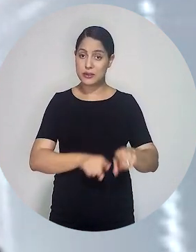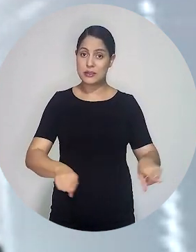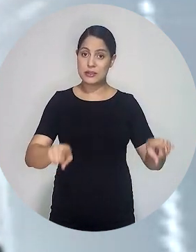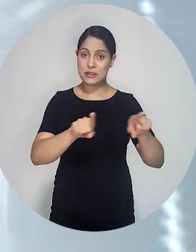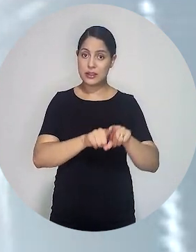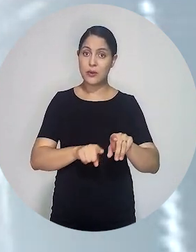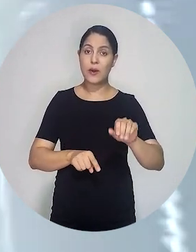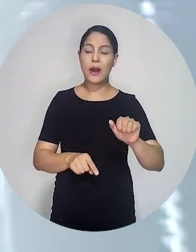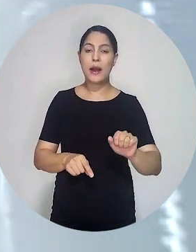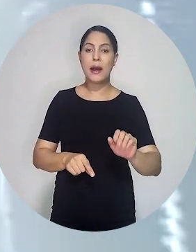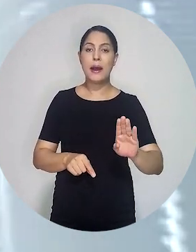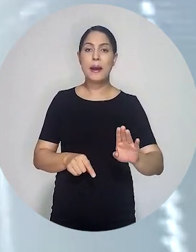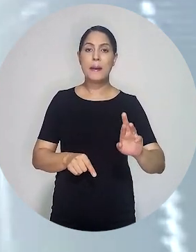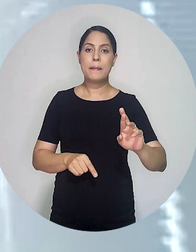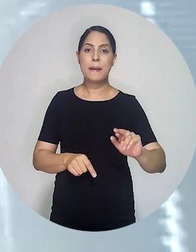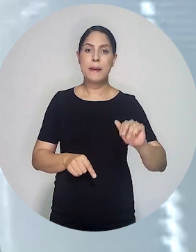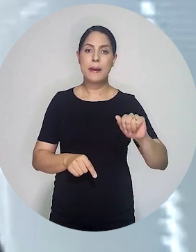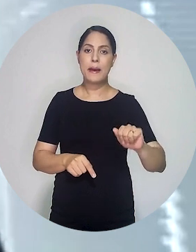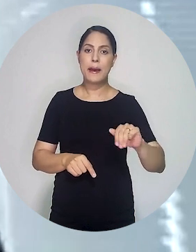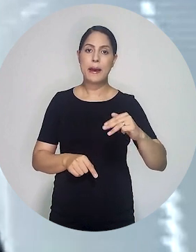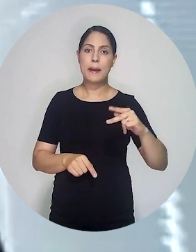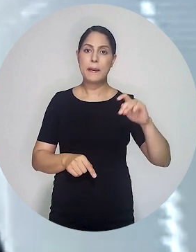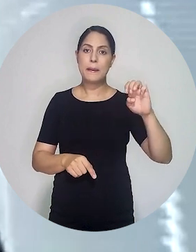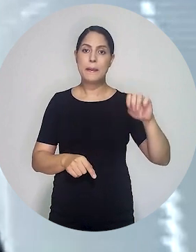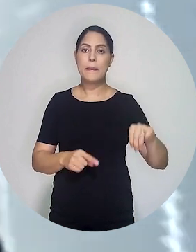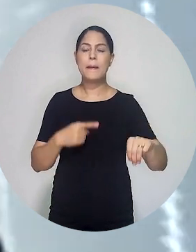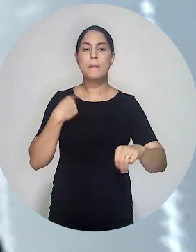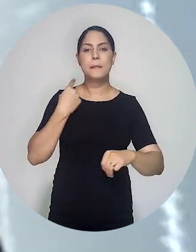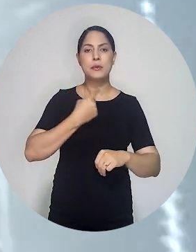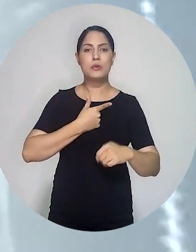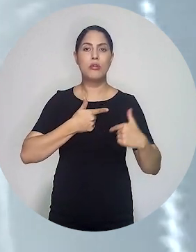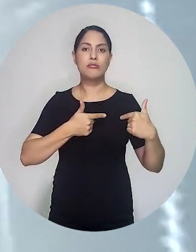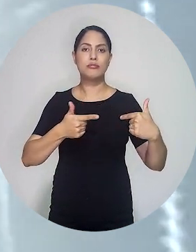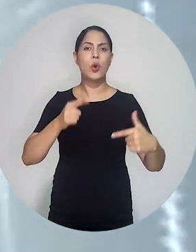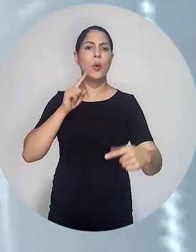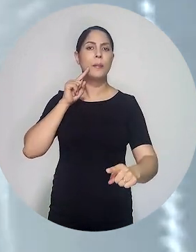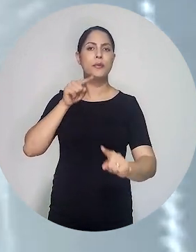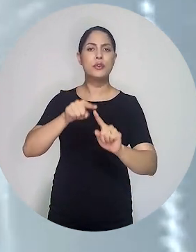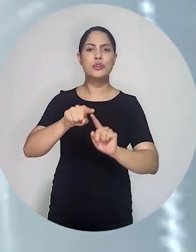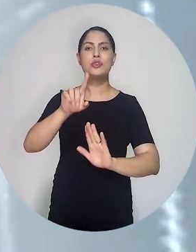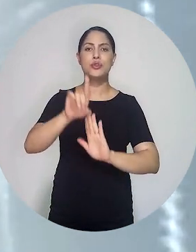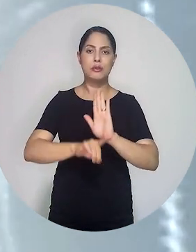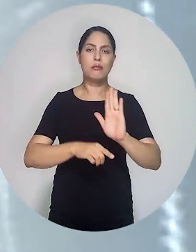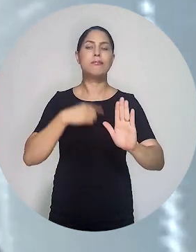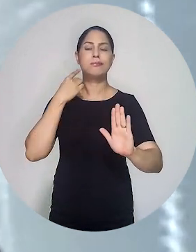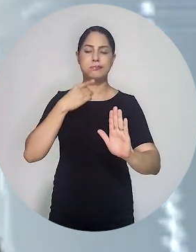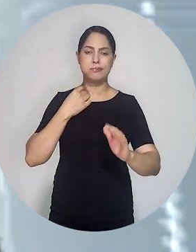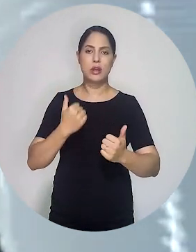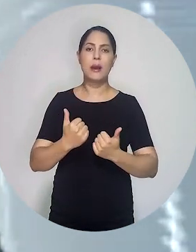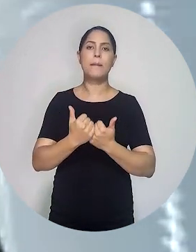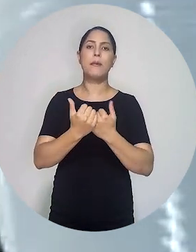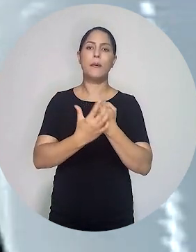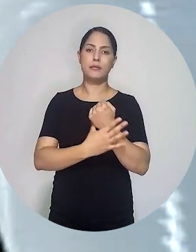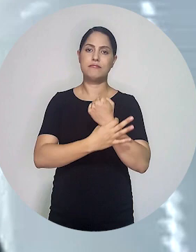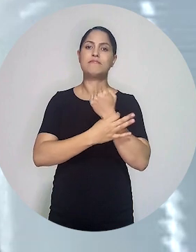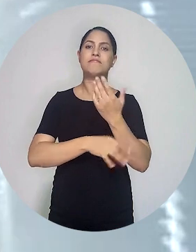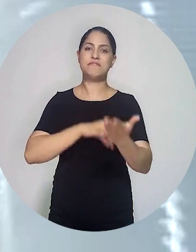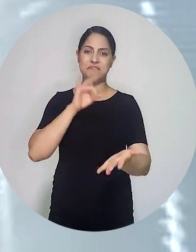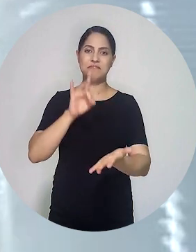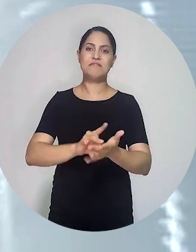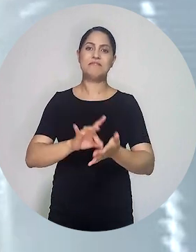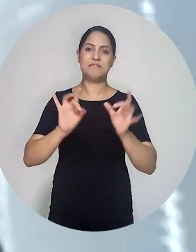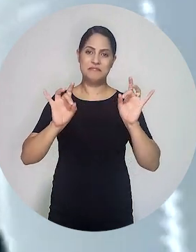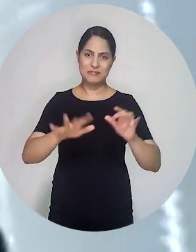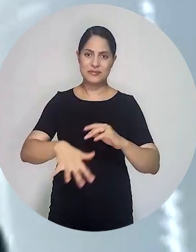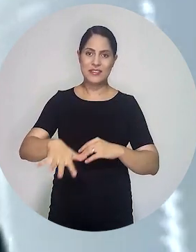ressaltando exatamente isso, uma parceria constante para a defesa das prerrogativas de todos os advogados e